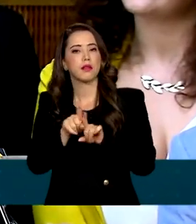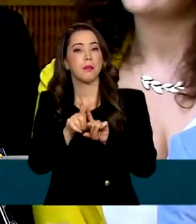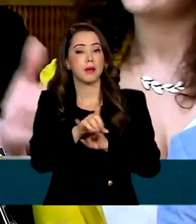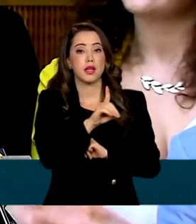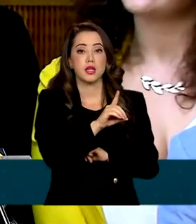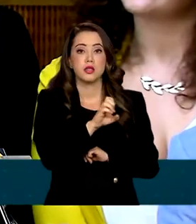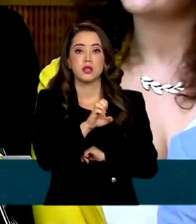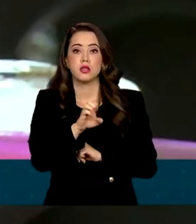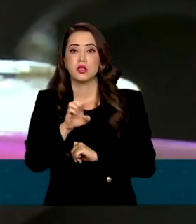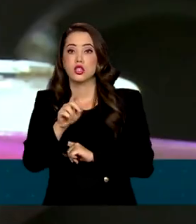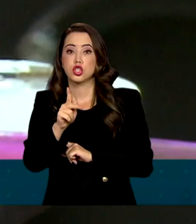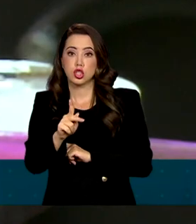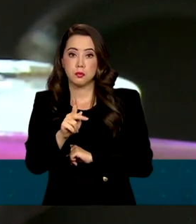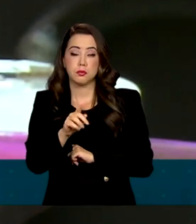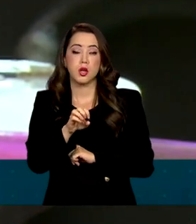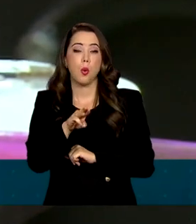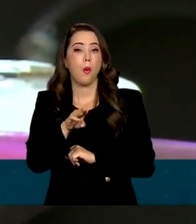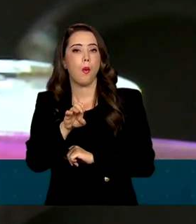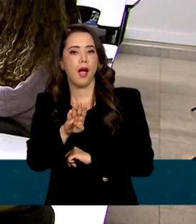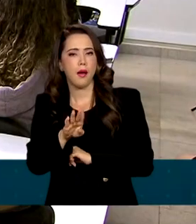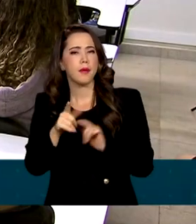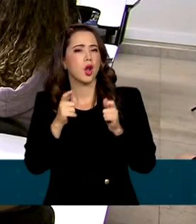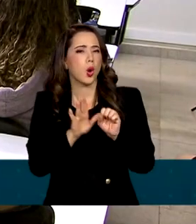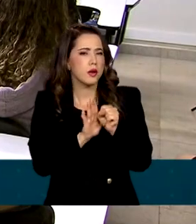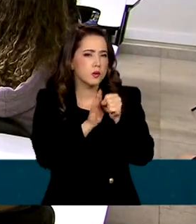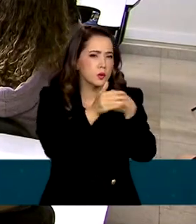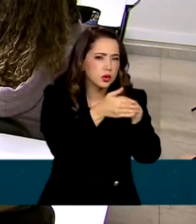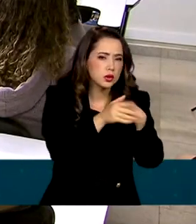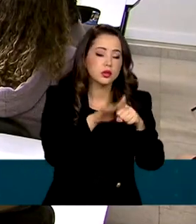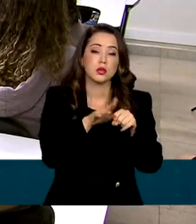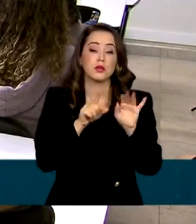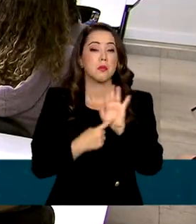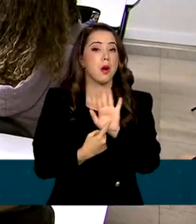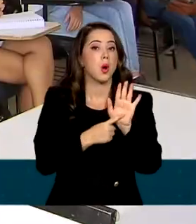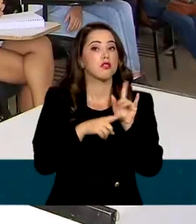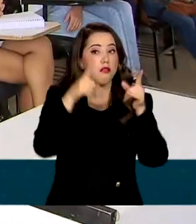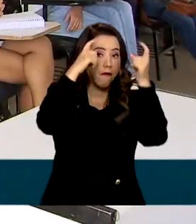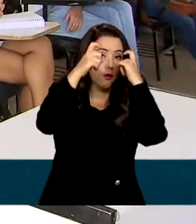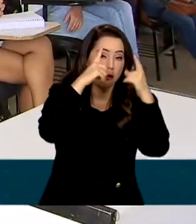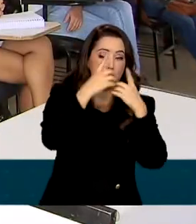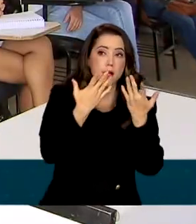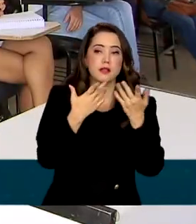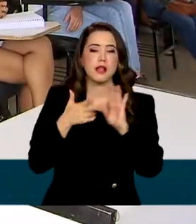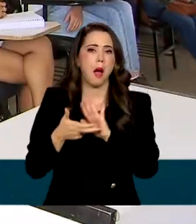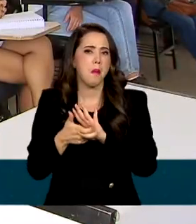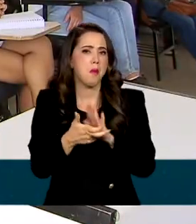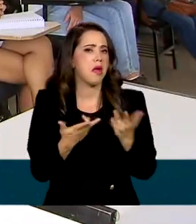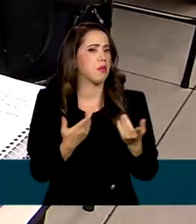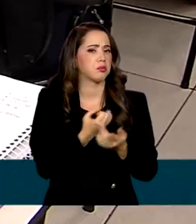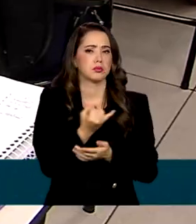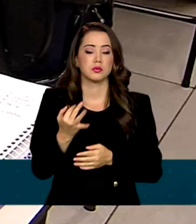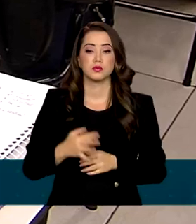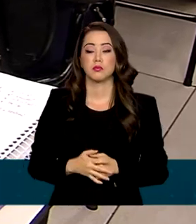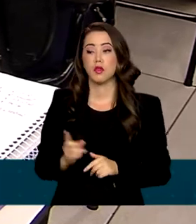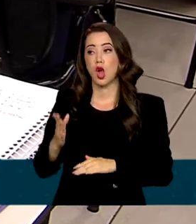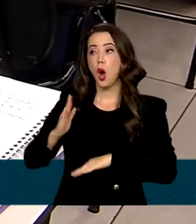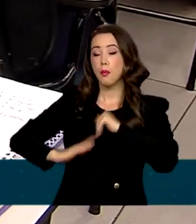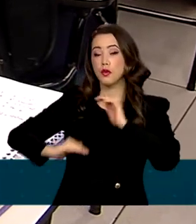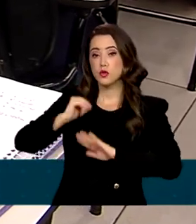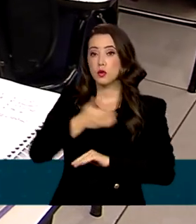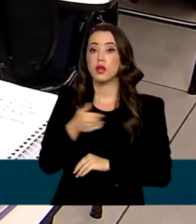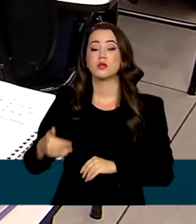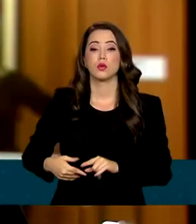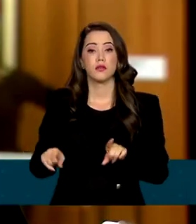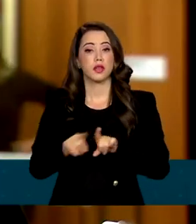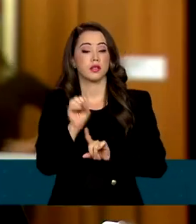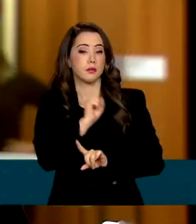o armamento. Também vai ser feito um mapeamento da violência nas escolas. Especialistas do governo e da sociedade civil vão ser